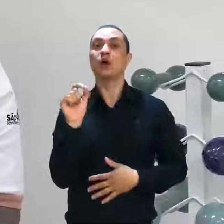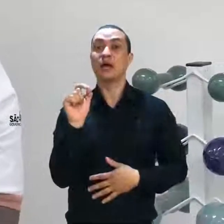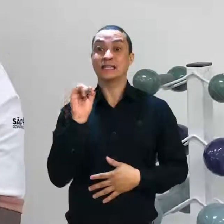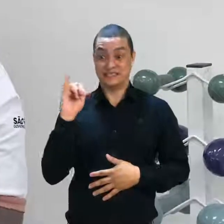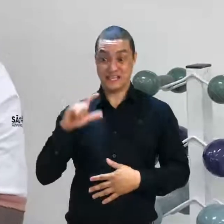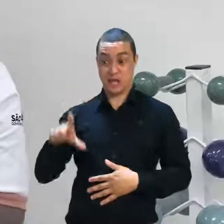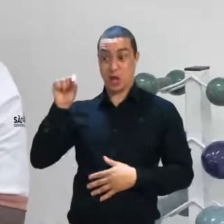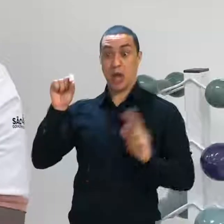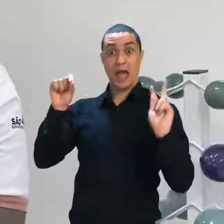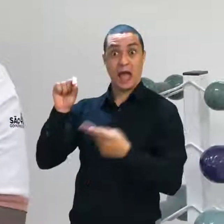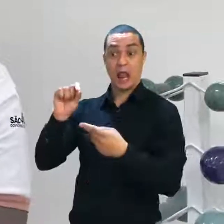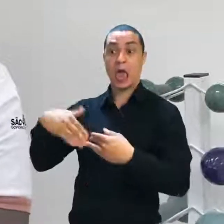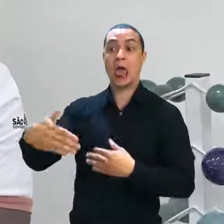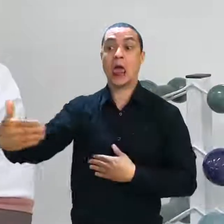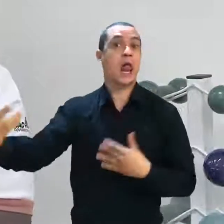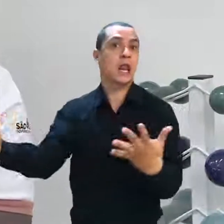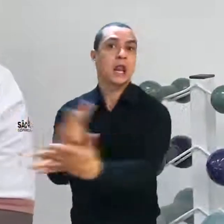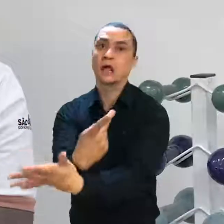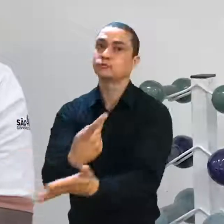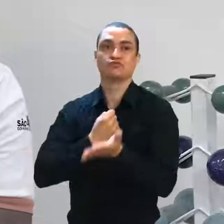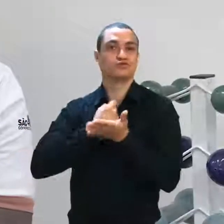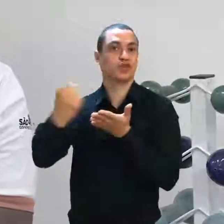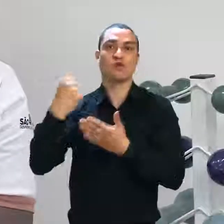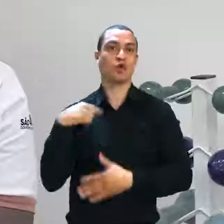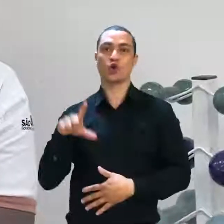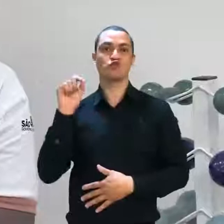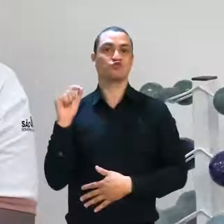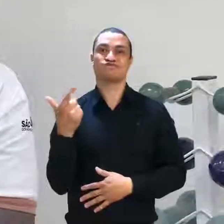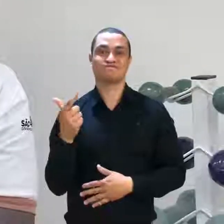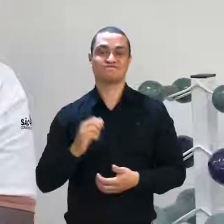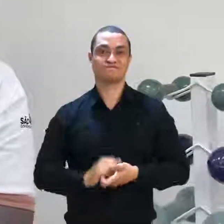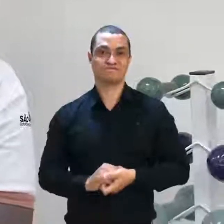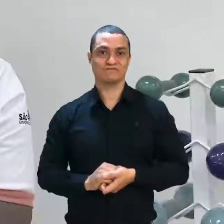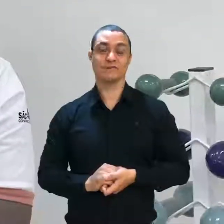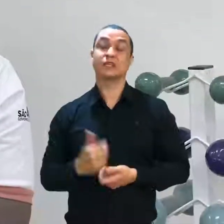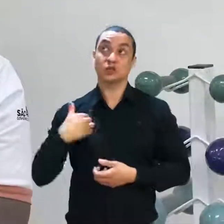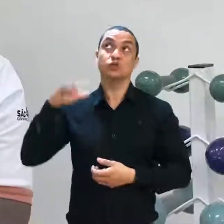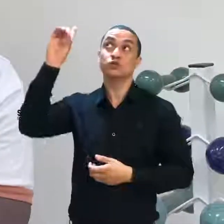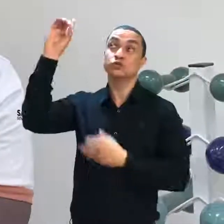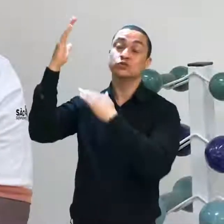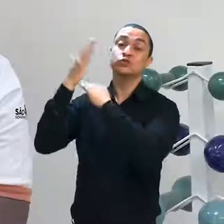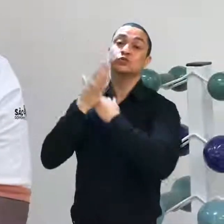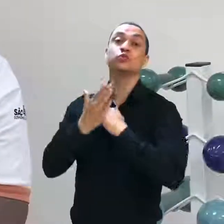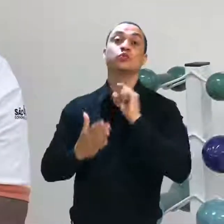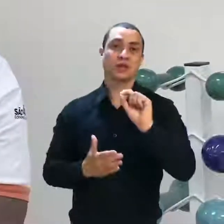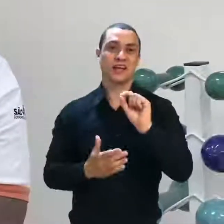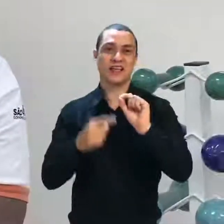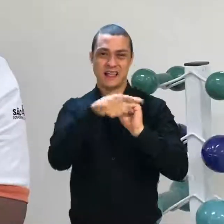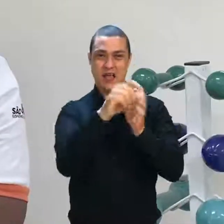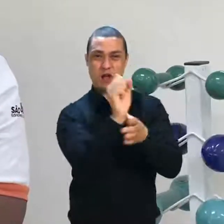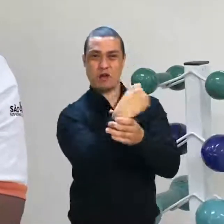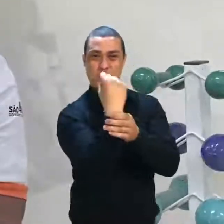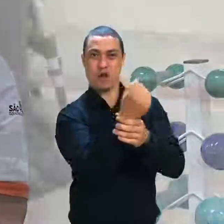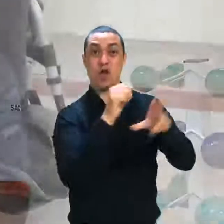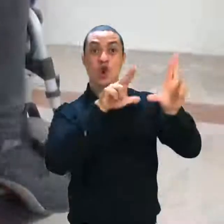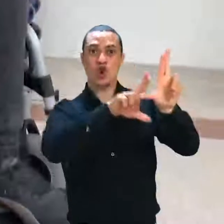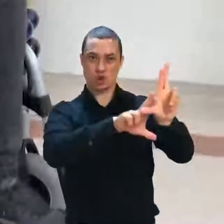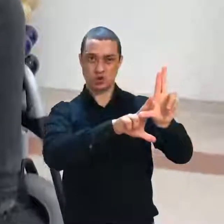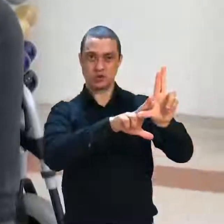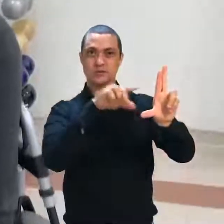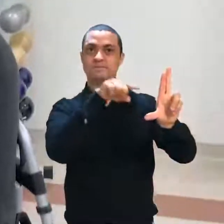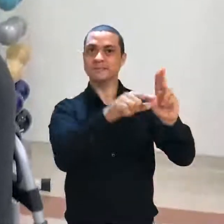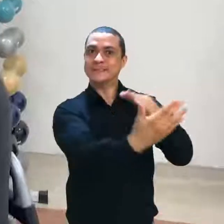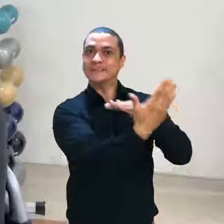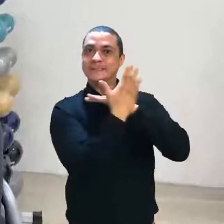de colher as consequências das nossas escolhas. E, graças a Deus, o Urussi Motoro foi fundamental